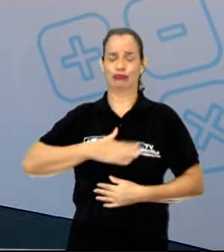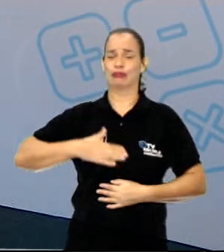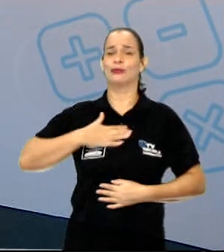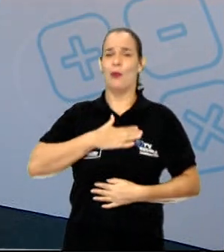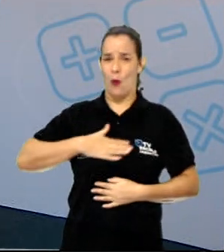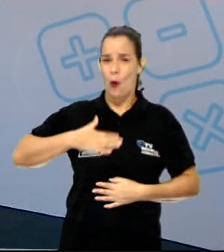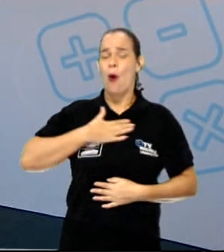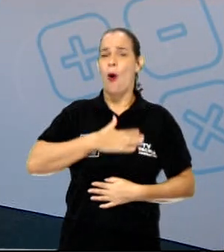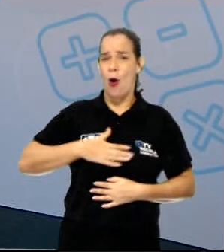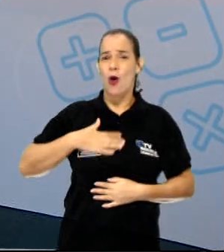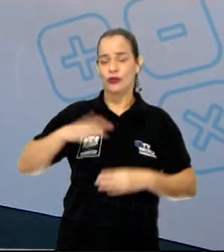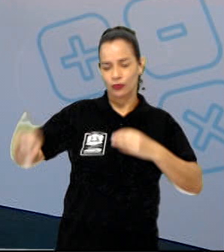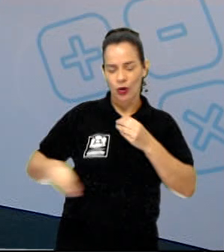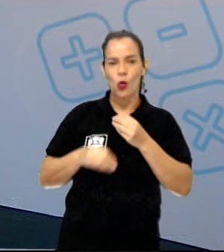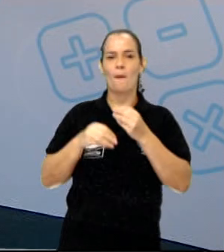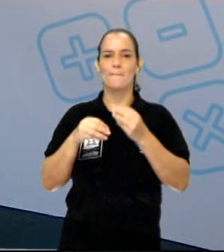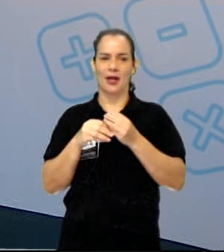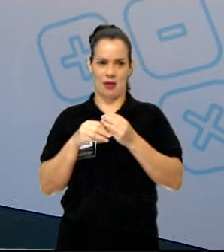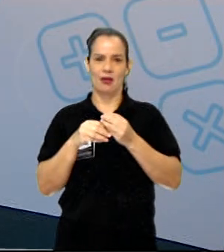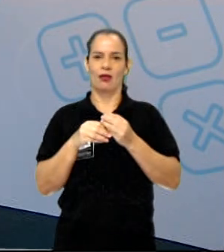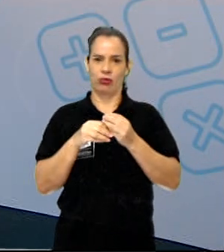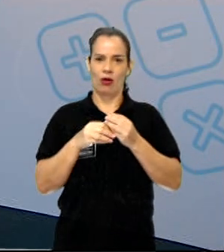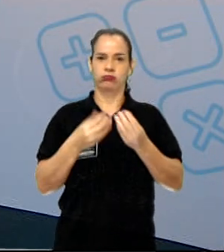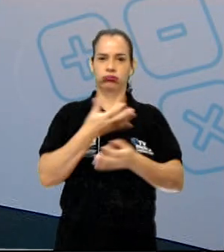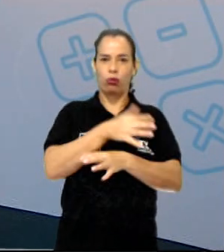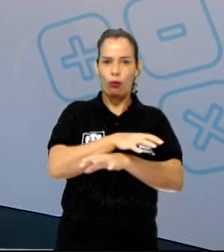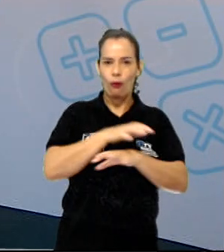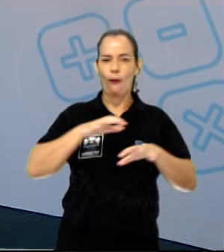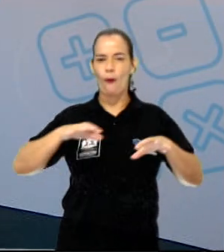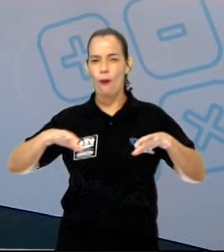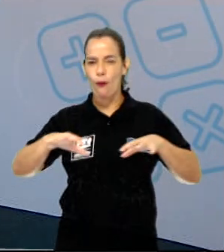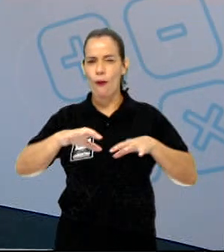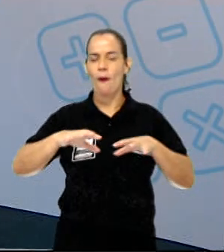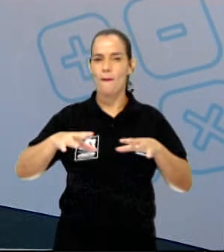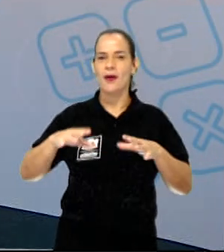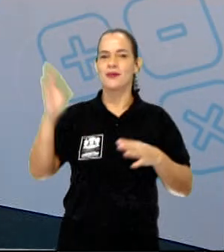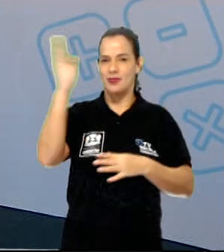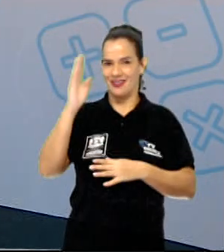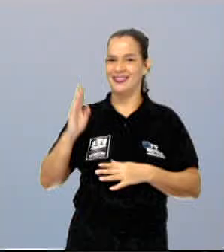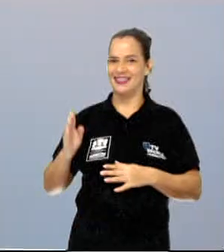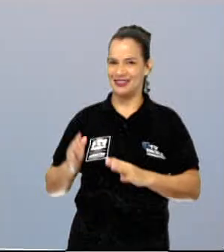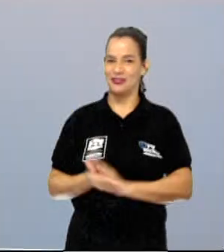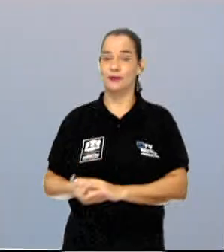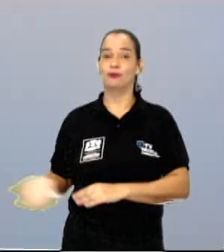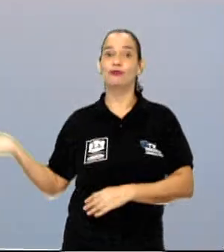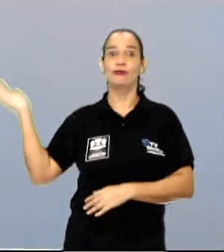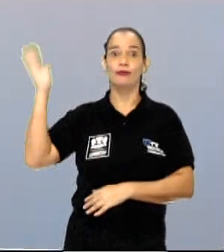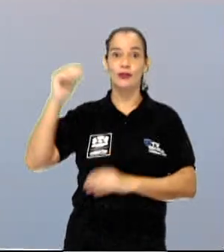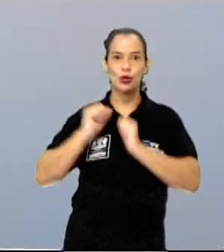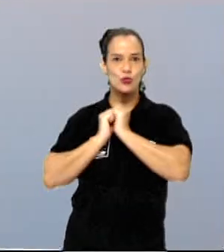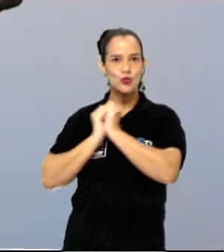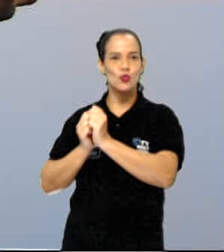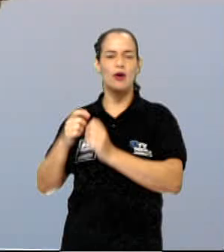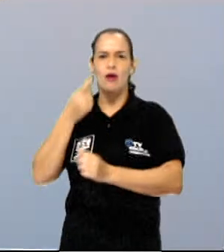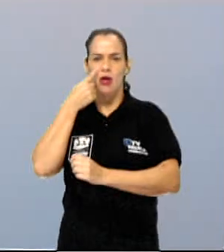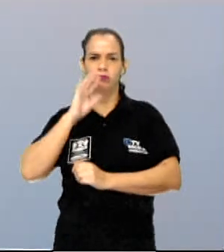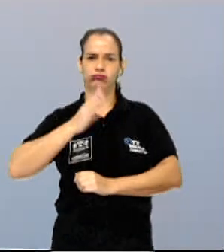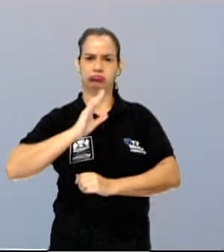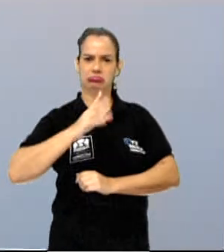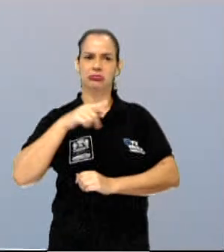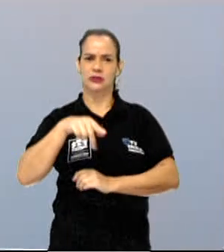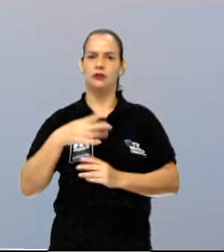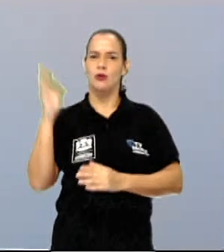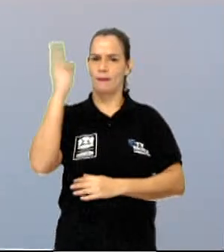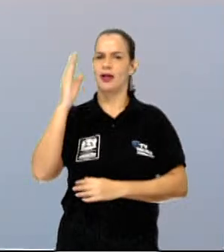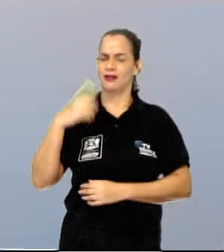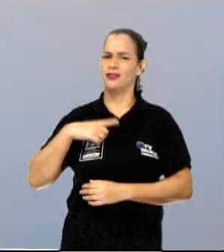A gente vai completar os domínios mofo-climáticos brasileiros. Vem comigo! Amigo, você já observou que o Brasil